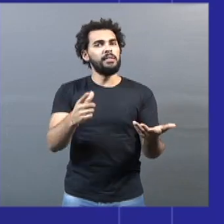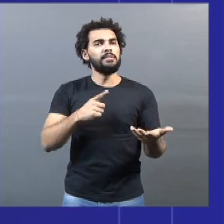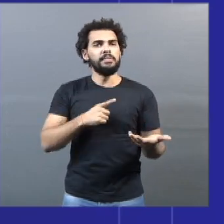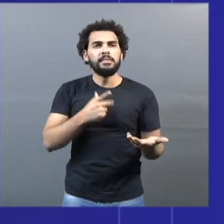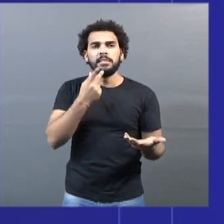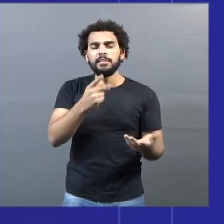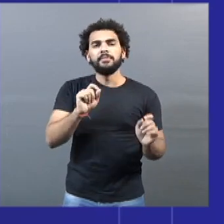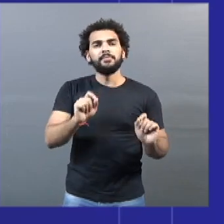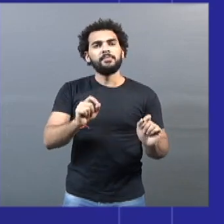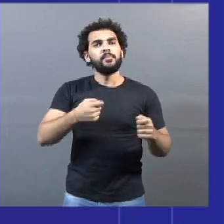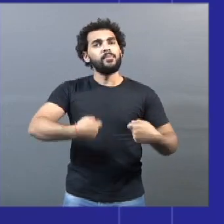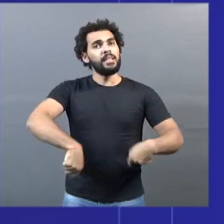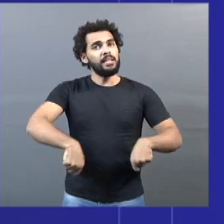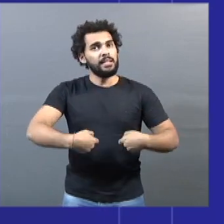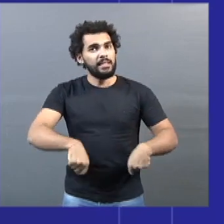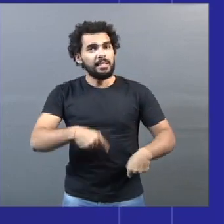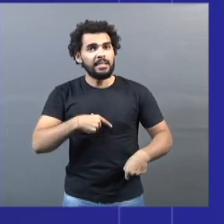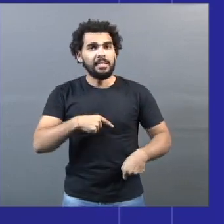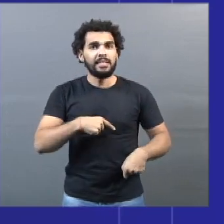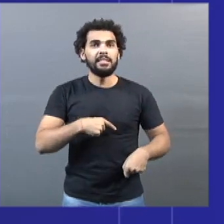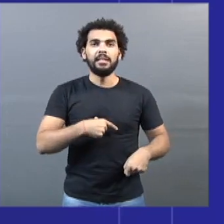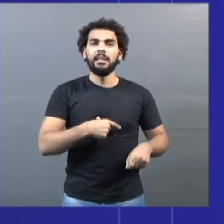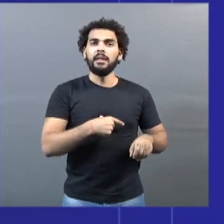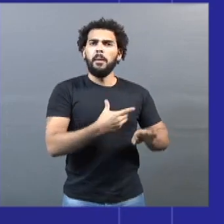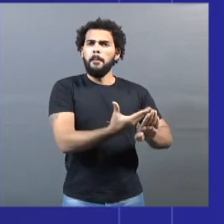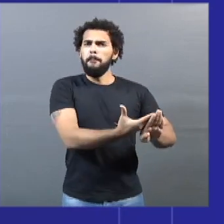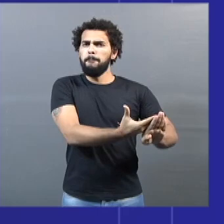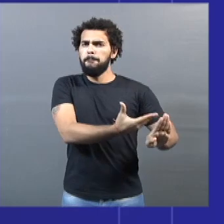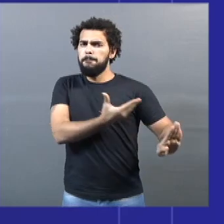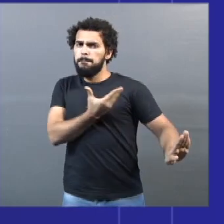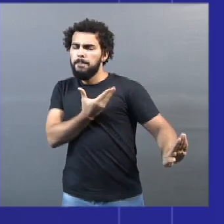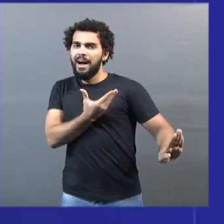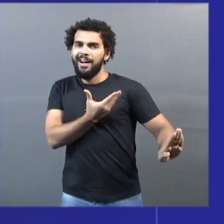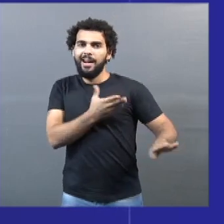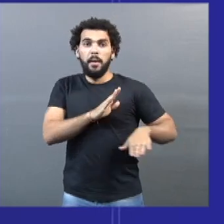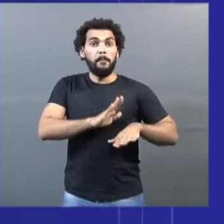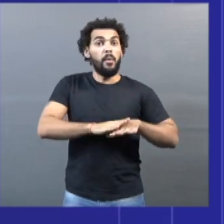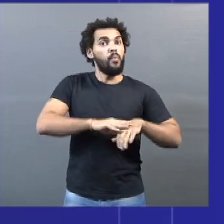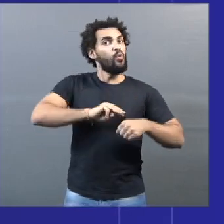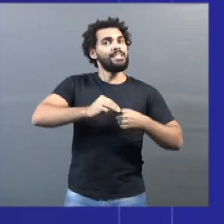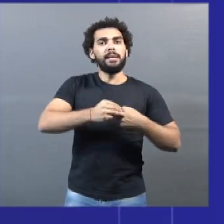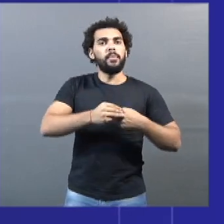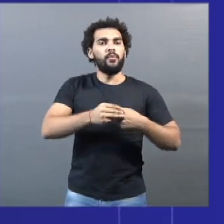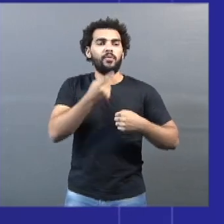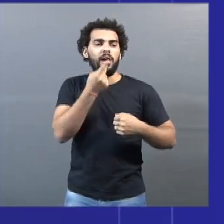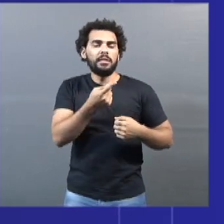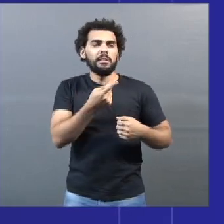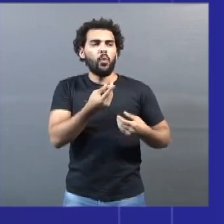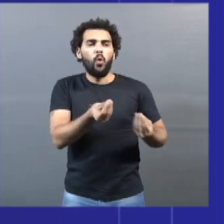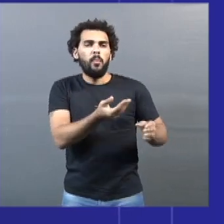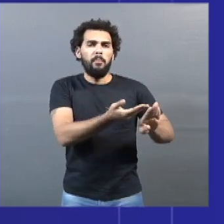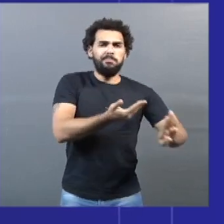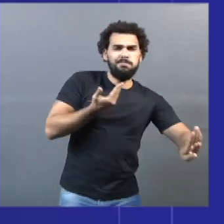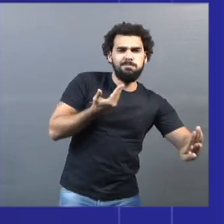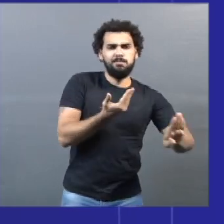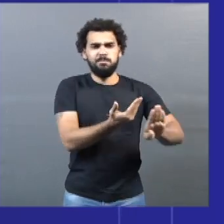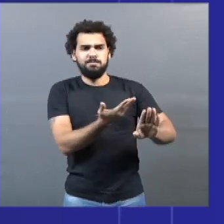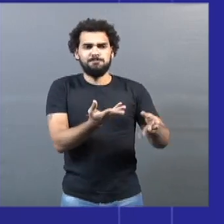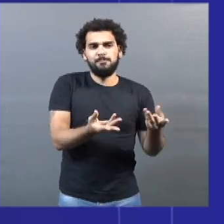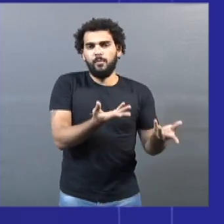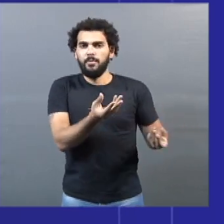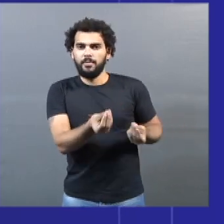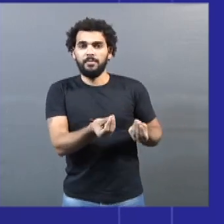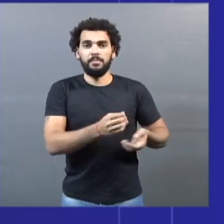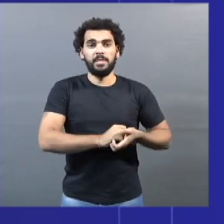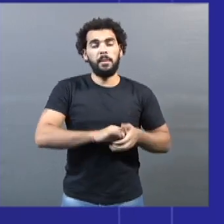estabelecer uma quarentena com mais rigor ou menos rigor. Mas há o mínimo sinal de melhora dos indicadores